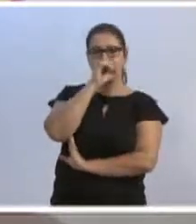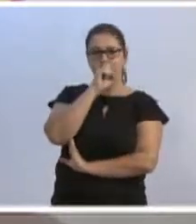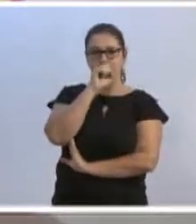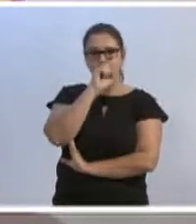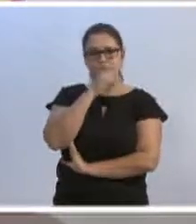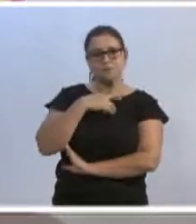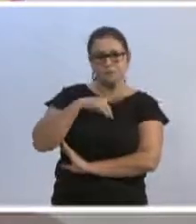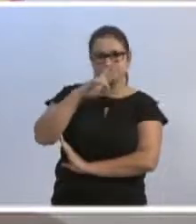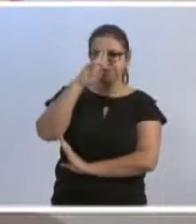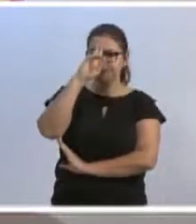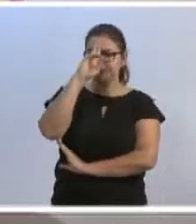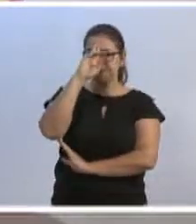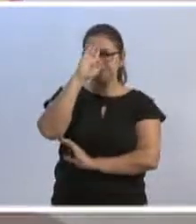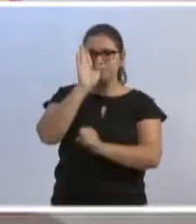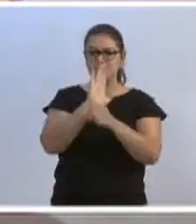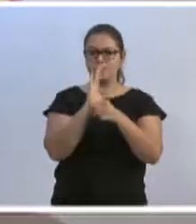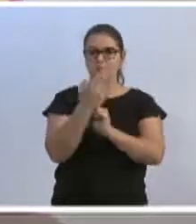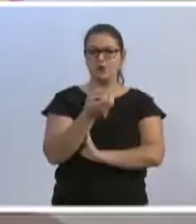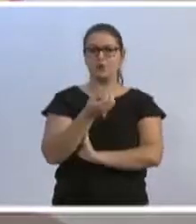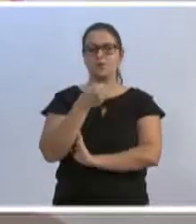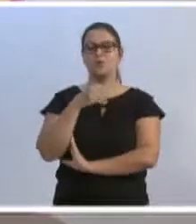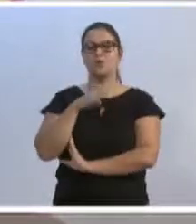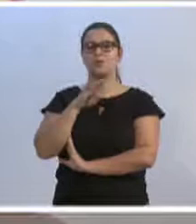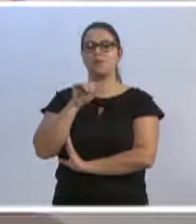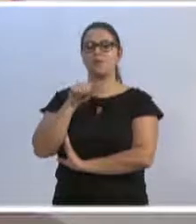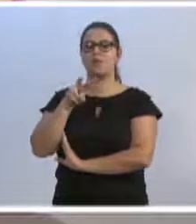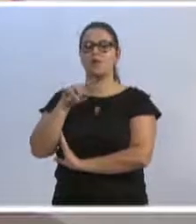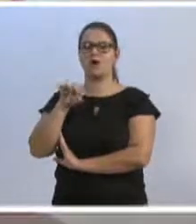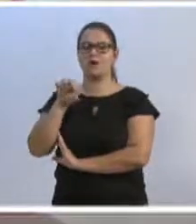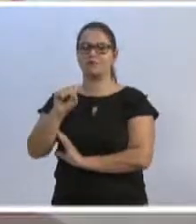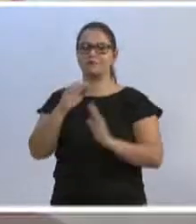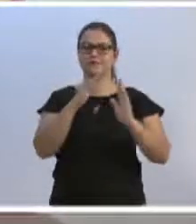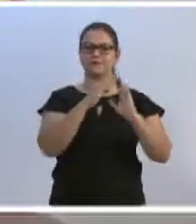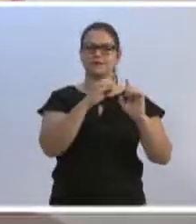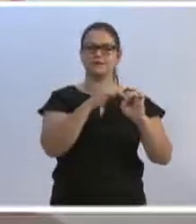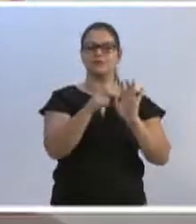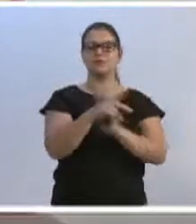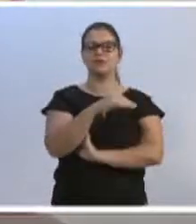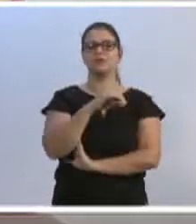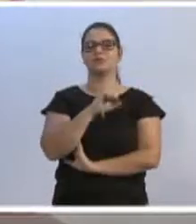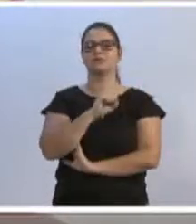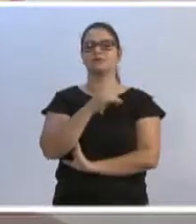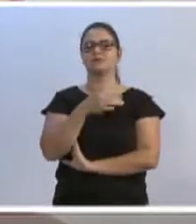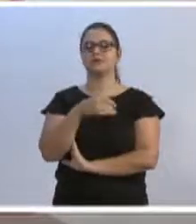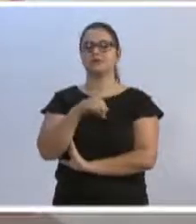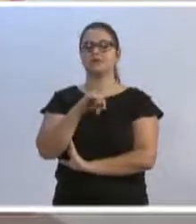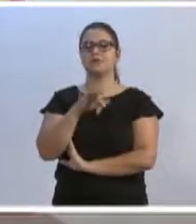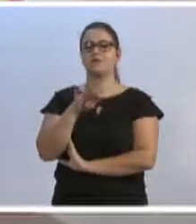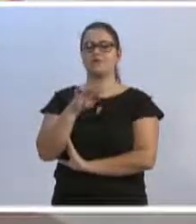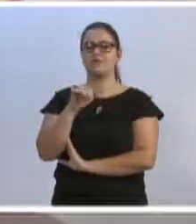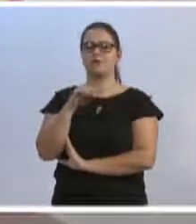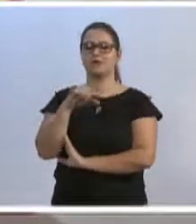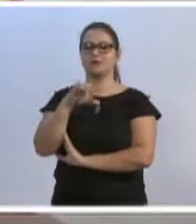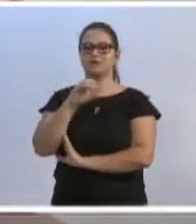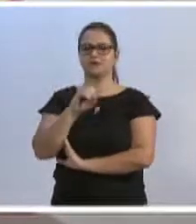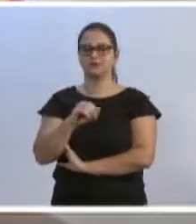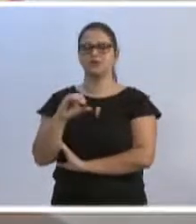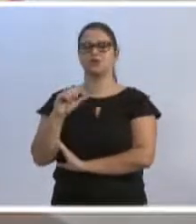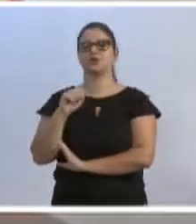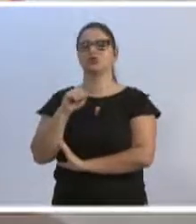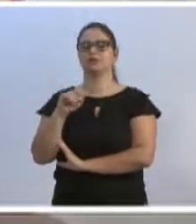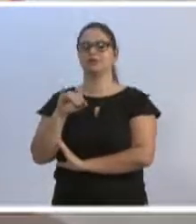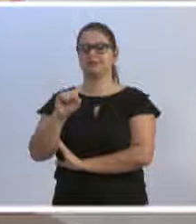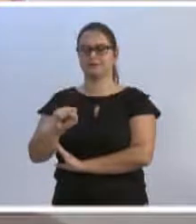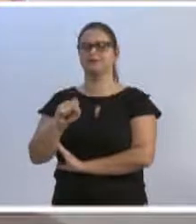ao meio-dia, no bairro Boa Vista, na Capela São Francisco de Assis. Acredito que vários dos vereadores aqui também se